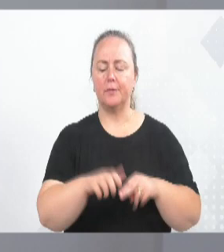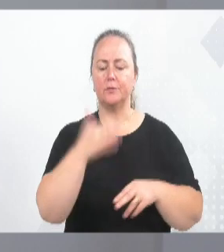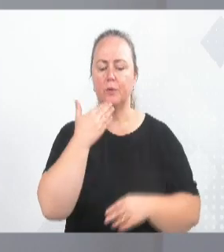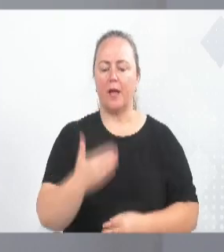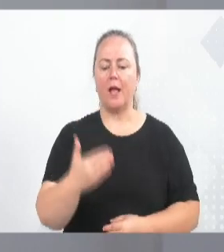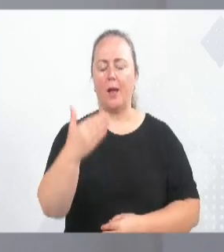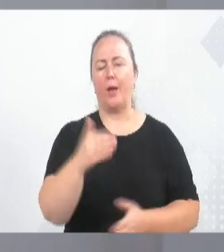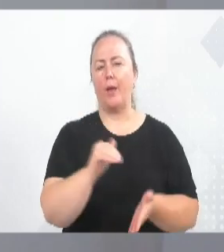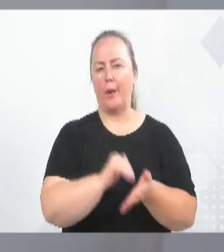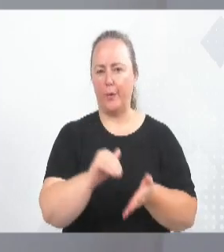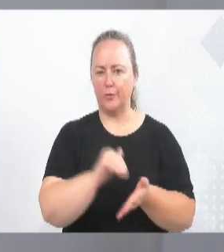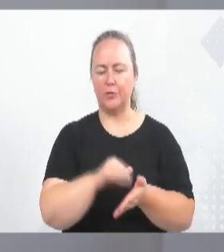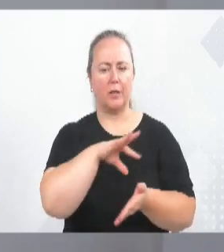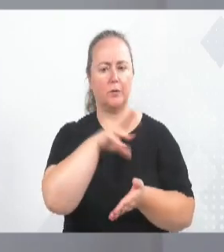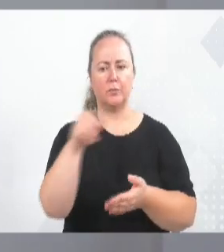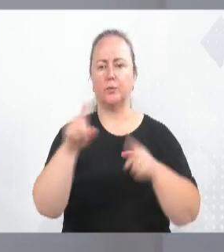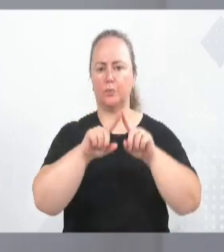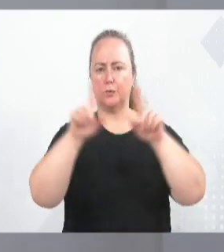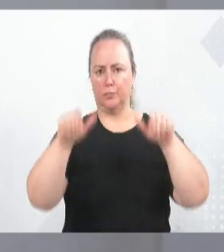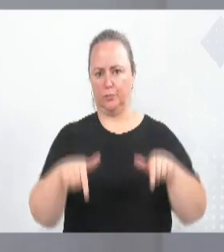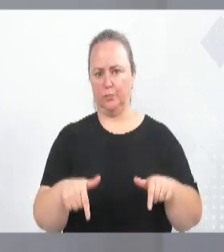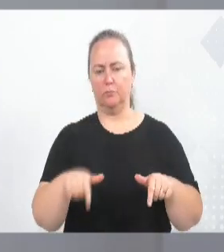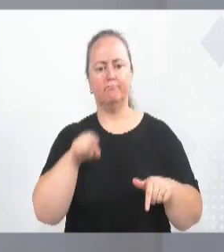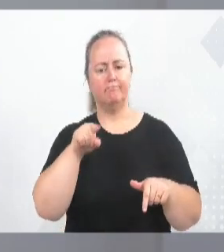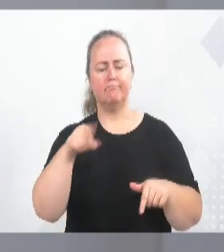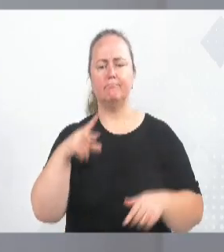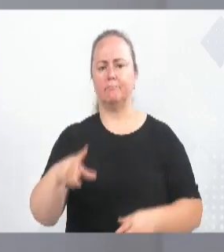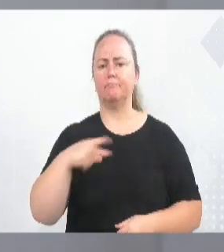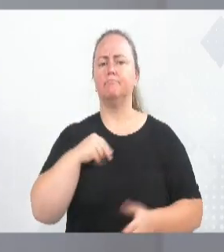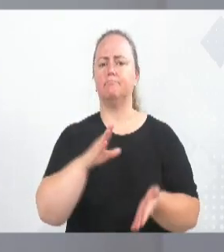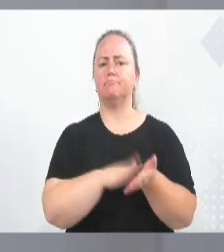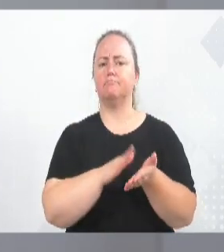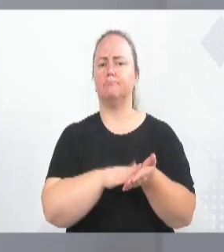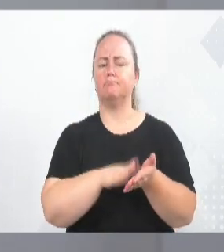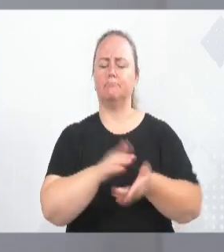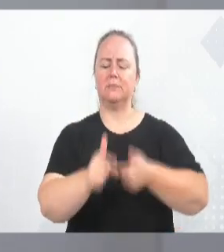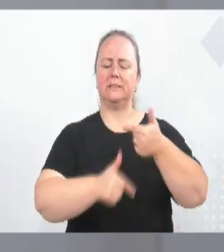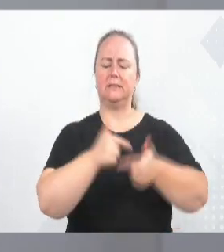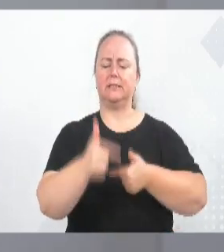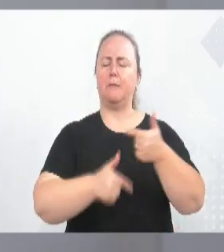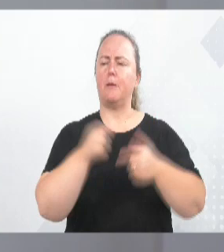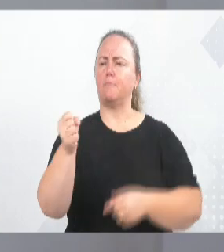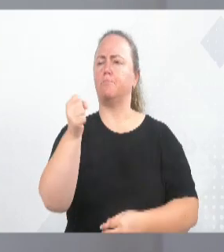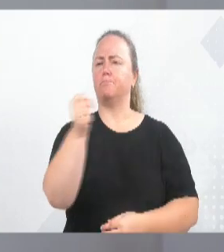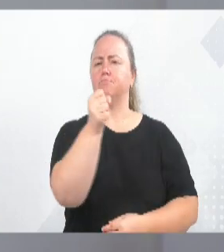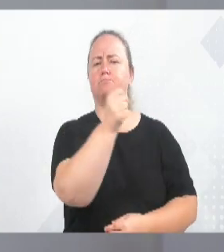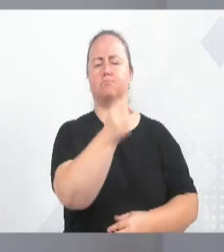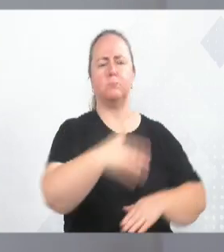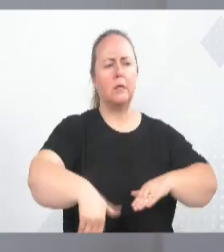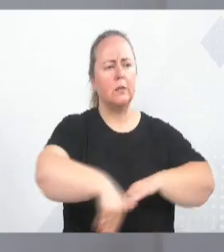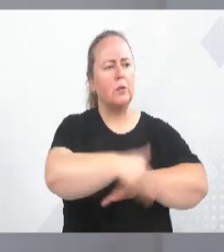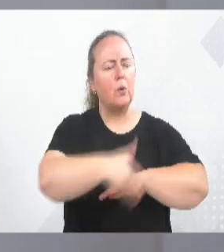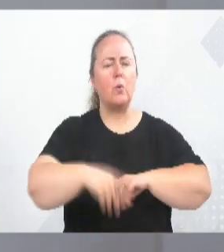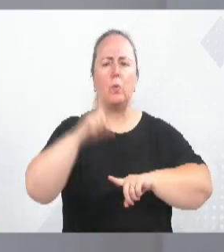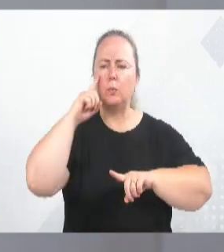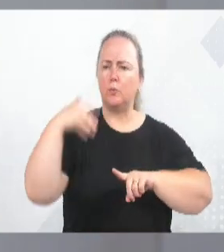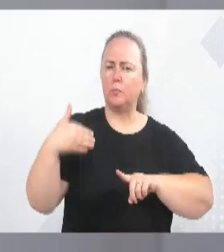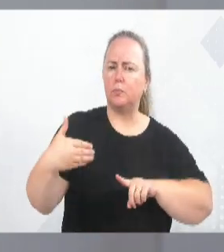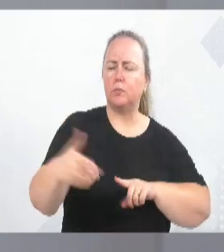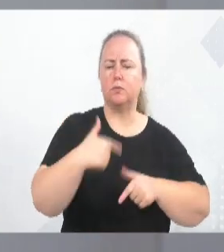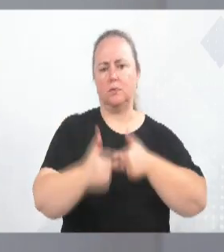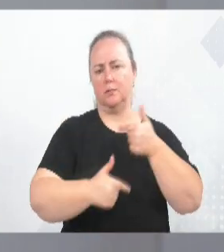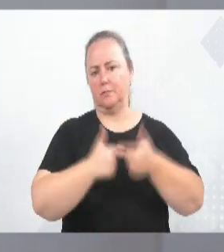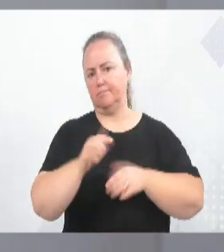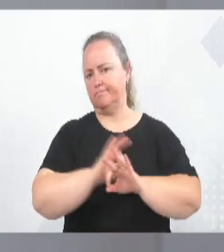todos os servidores que lá estão, porque esses realmente merecem aplausos que estão na ponta, na rua, no dia a dia, fazendo esse trabalho fantástico.